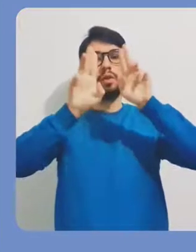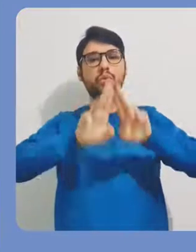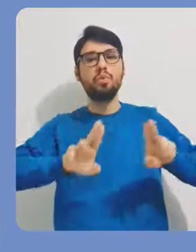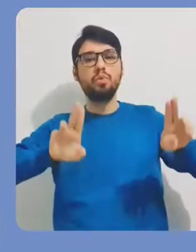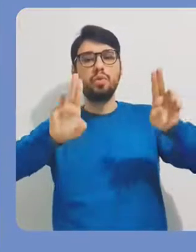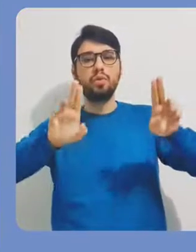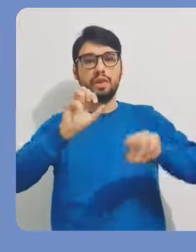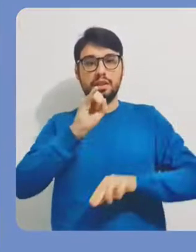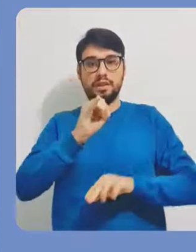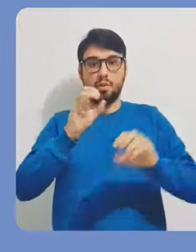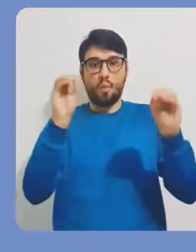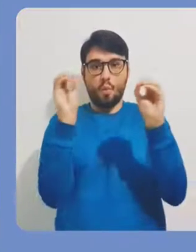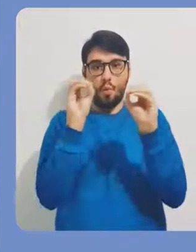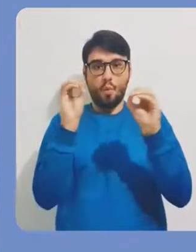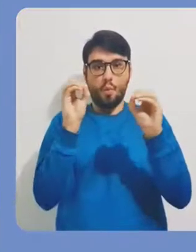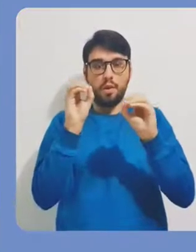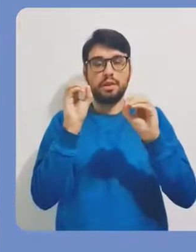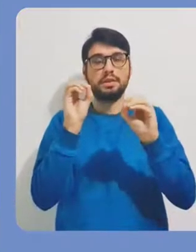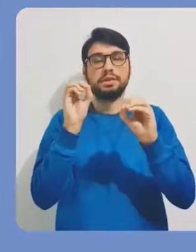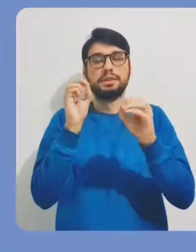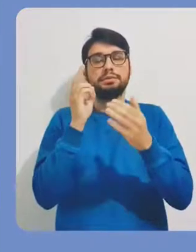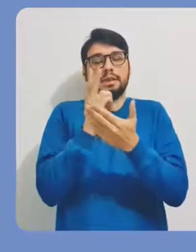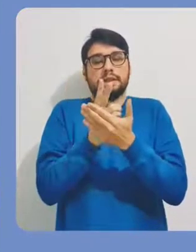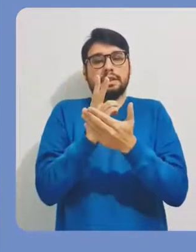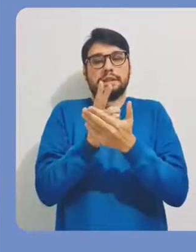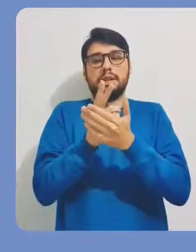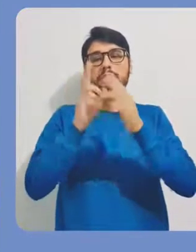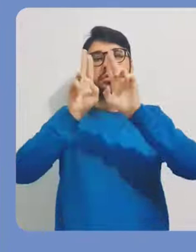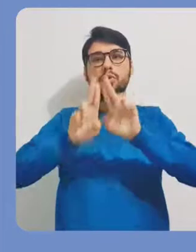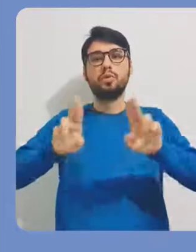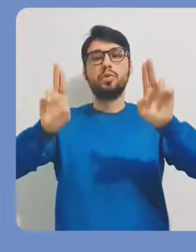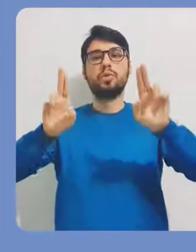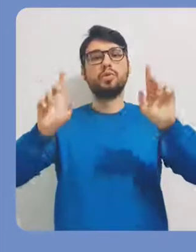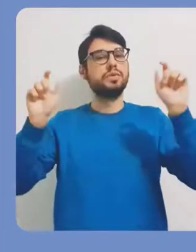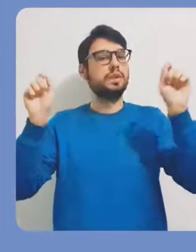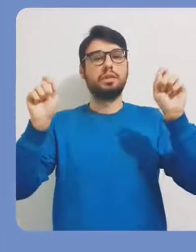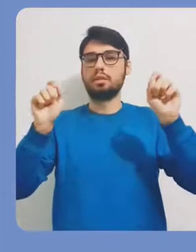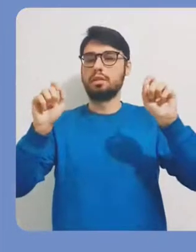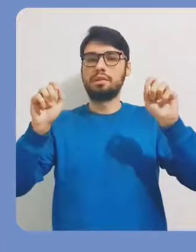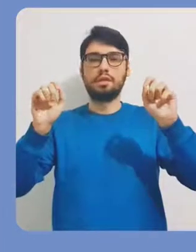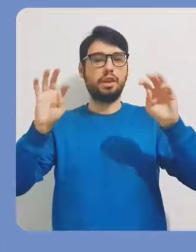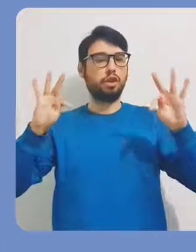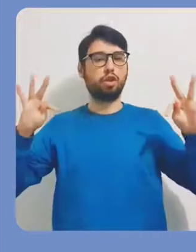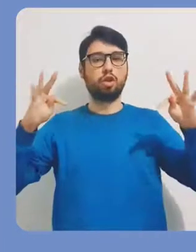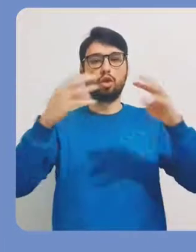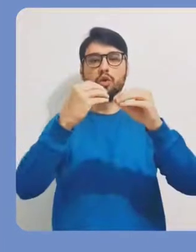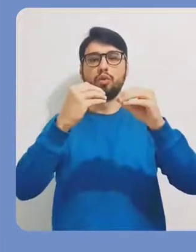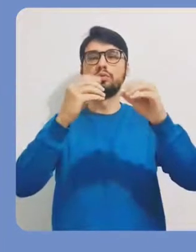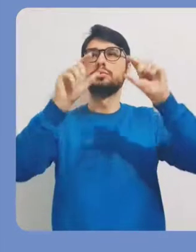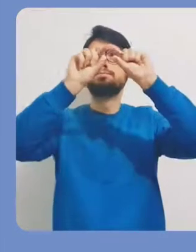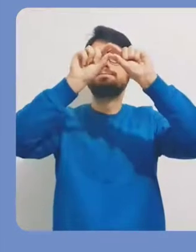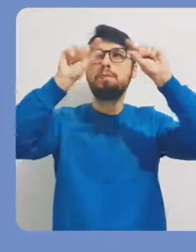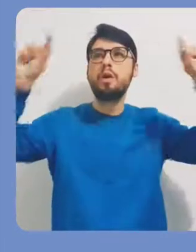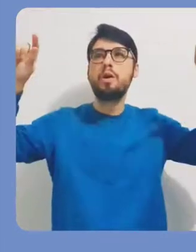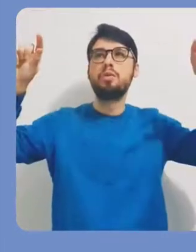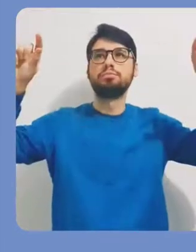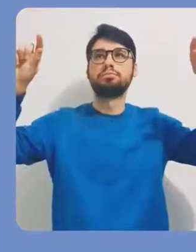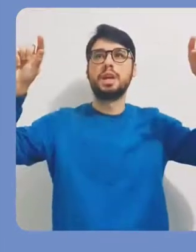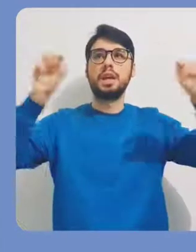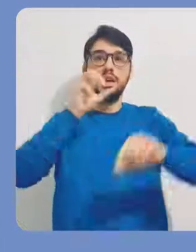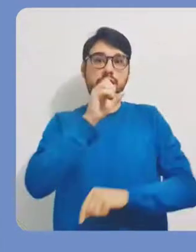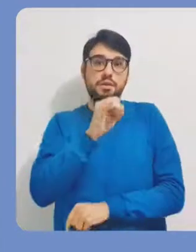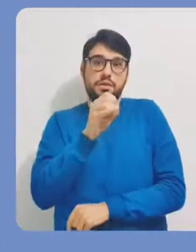se você não configurar nenhum tipo de campanha específica, toda a ação que é apoiada pela UFSC, ela é